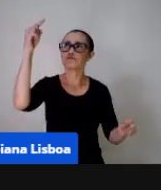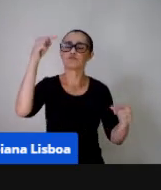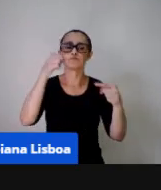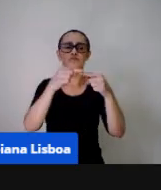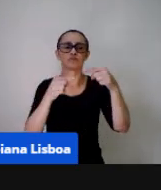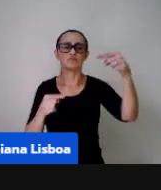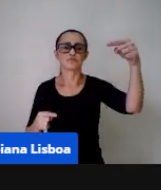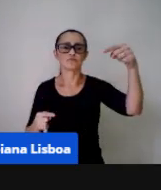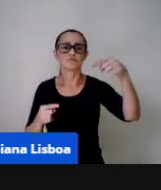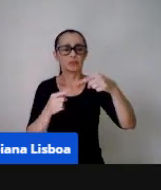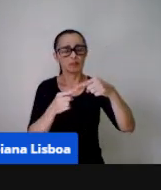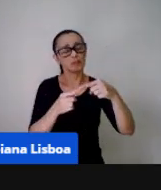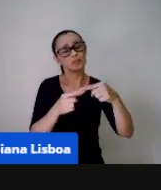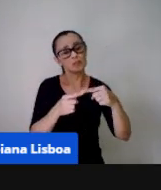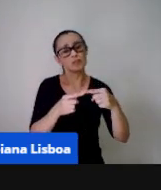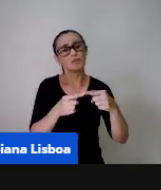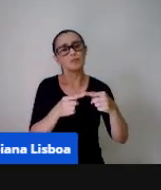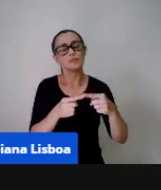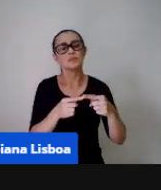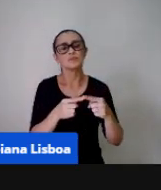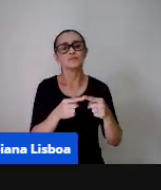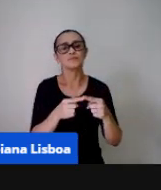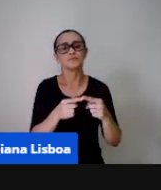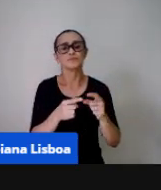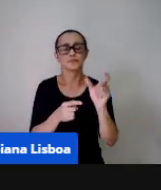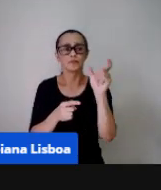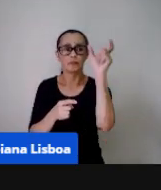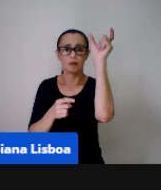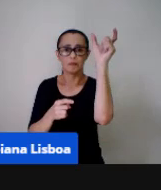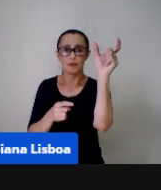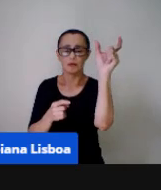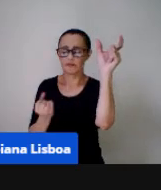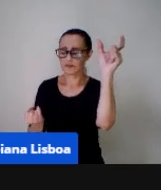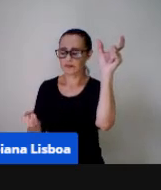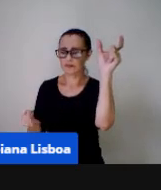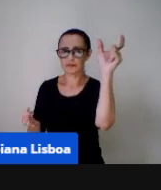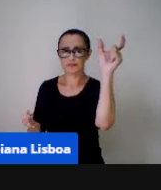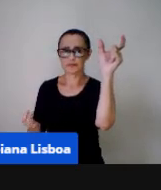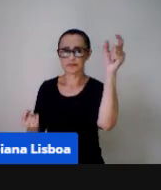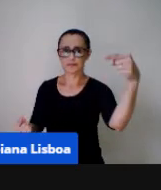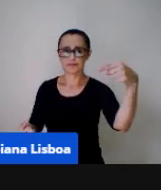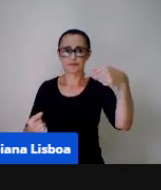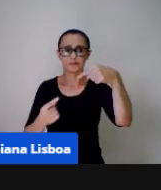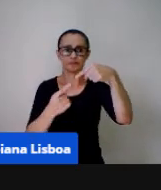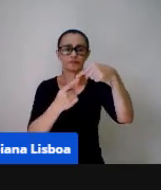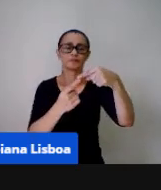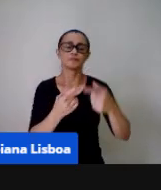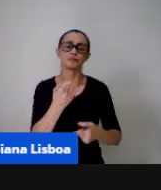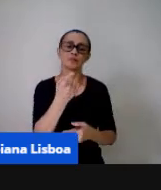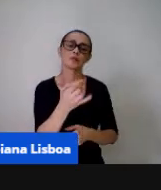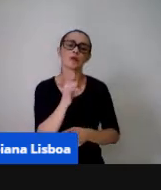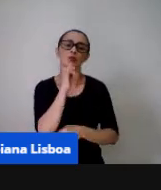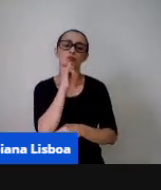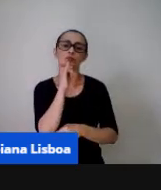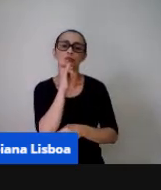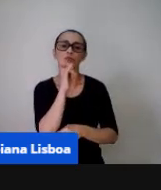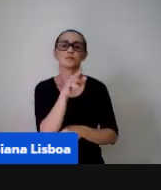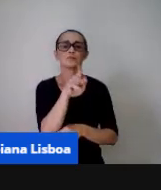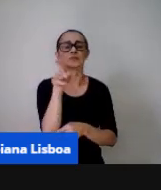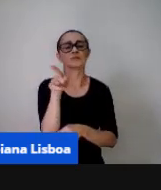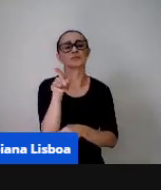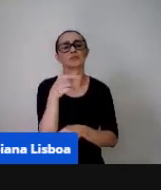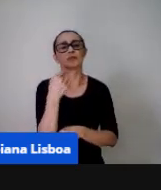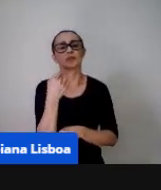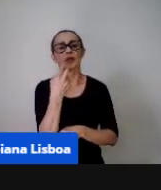número da grafia do número para a quantidade né então aqui a gente tem alguns exemplos ali temos um trabalho com